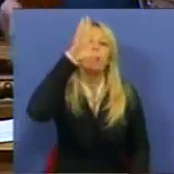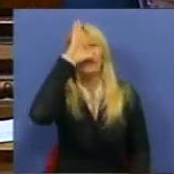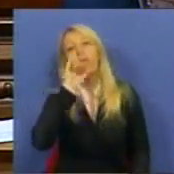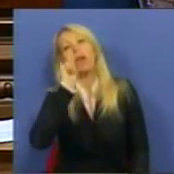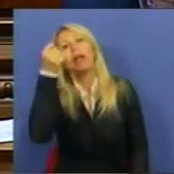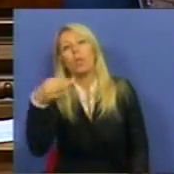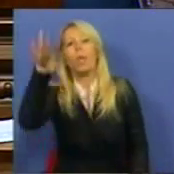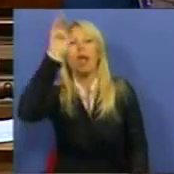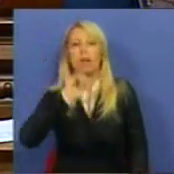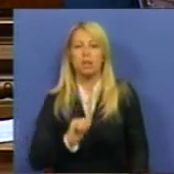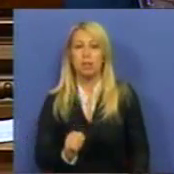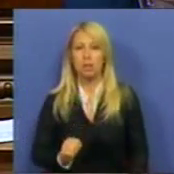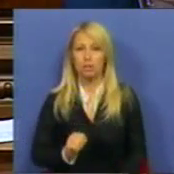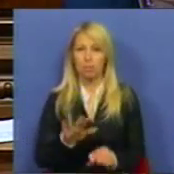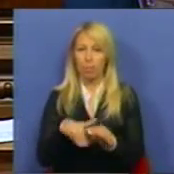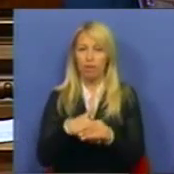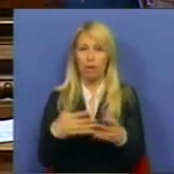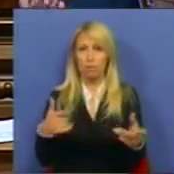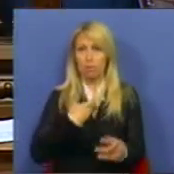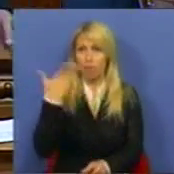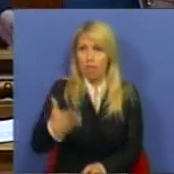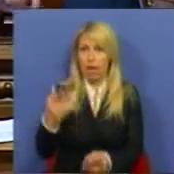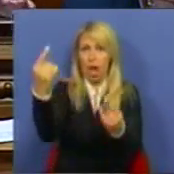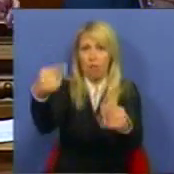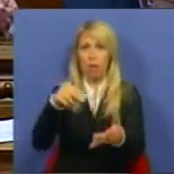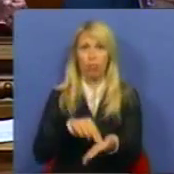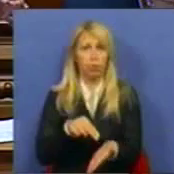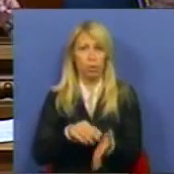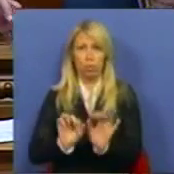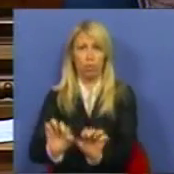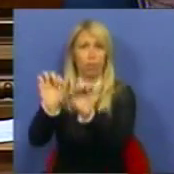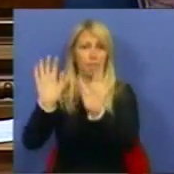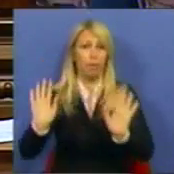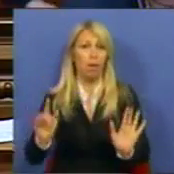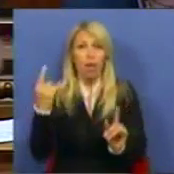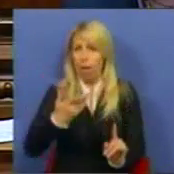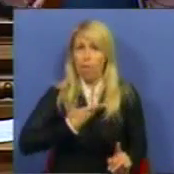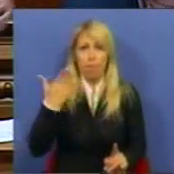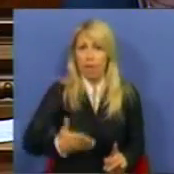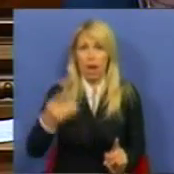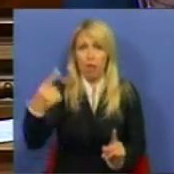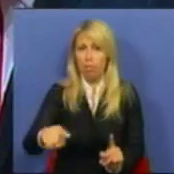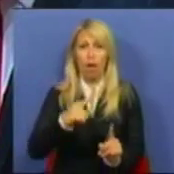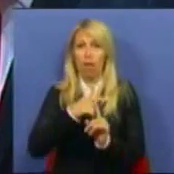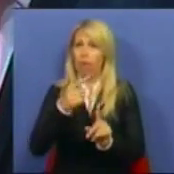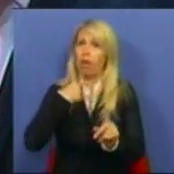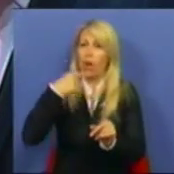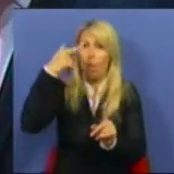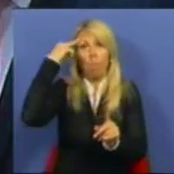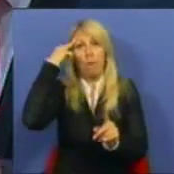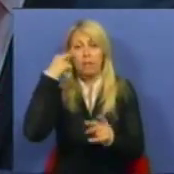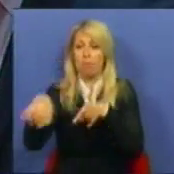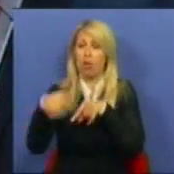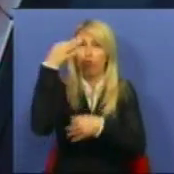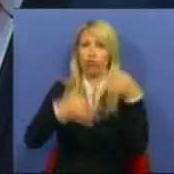socialista. Ele tem todo o direito a ter as suas posições, tem todo o direito a ter as suas interpretações jurídicas.